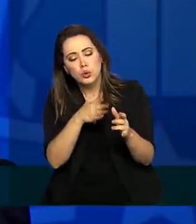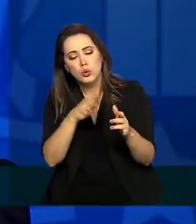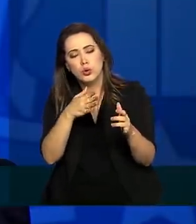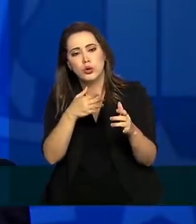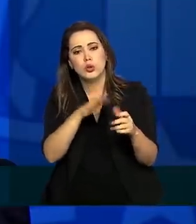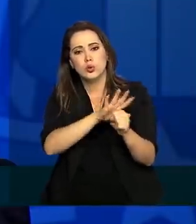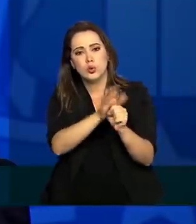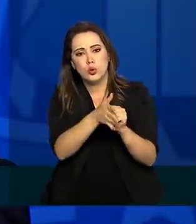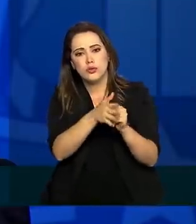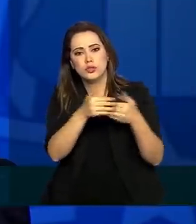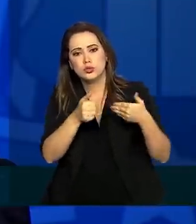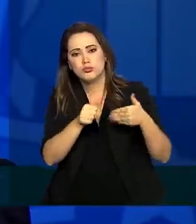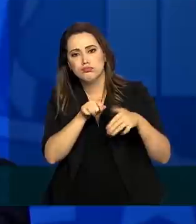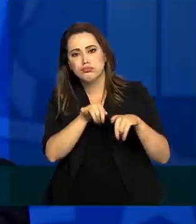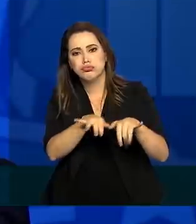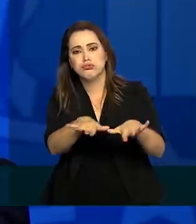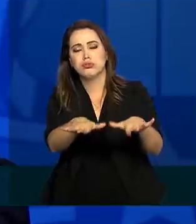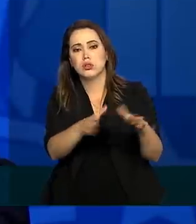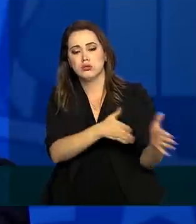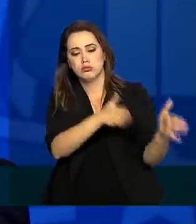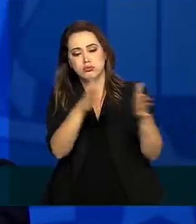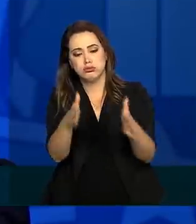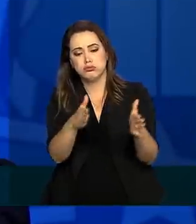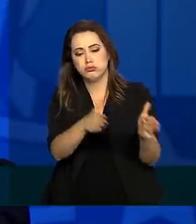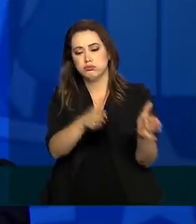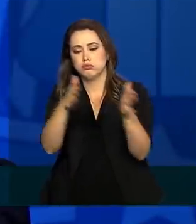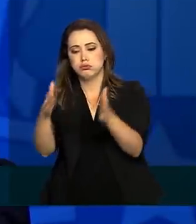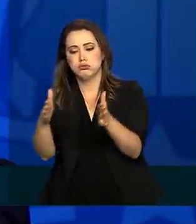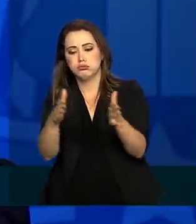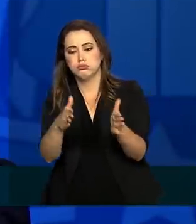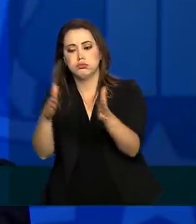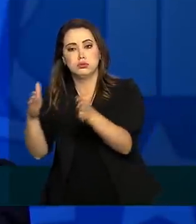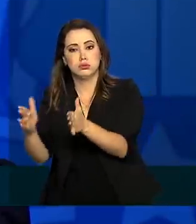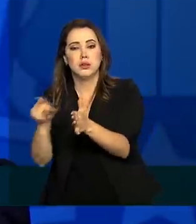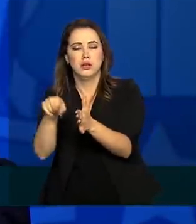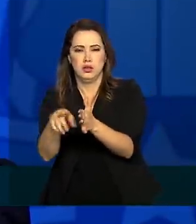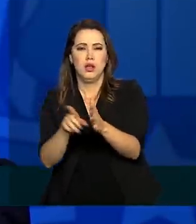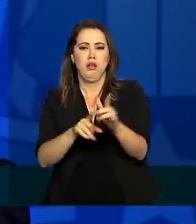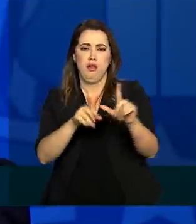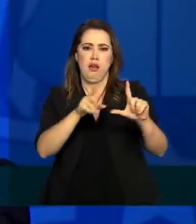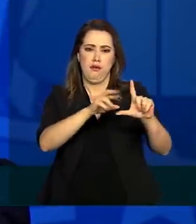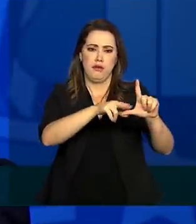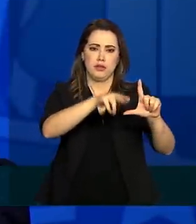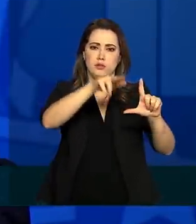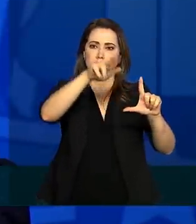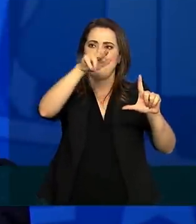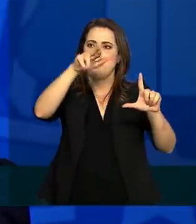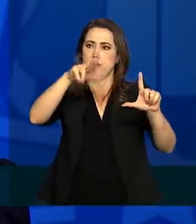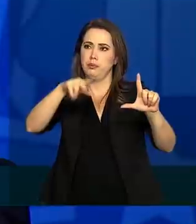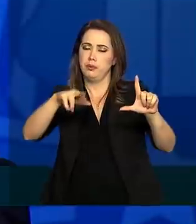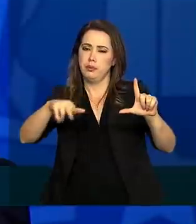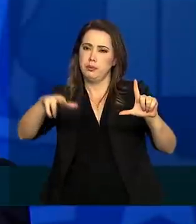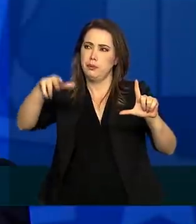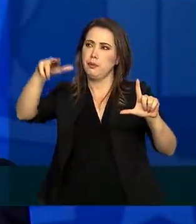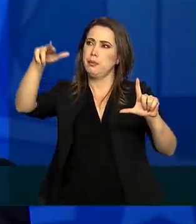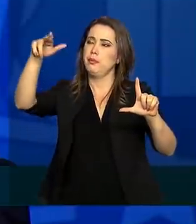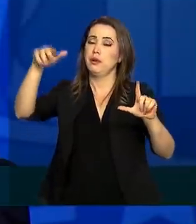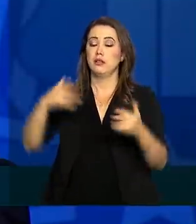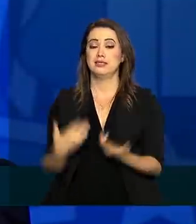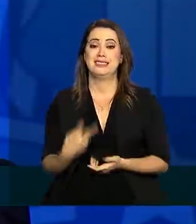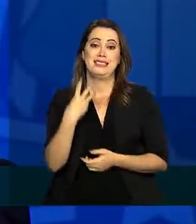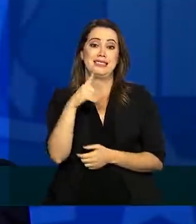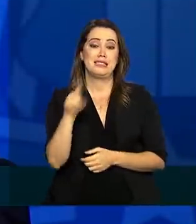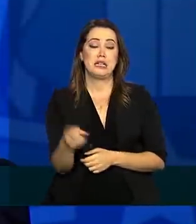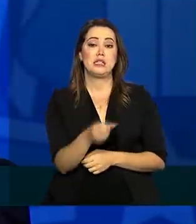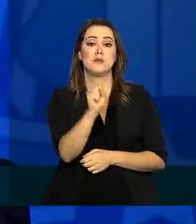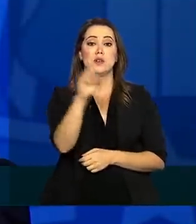com relação à variação da curva epidemiológica. A média é de 3,8% de infecção